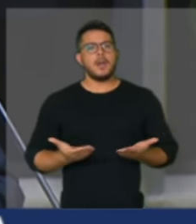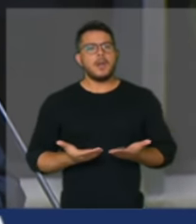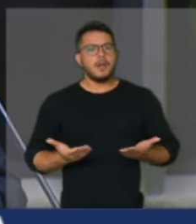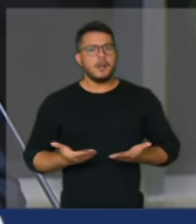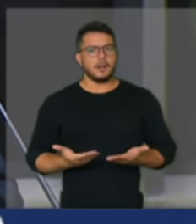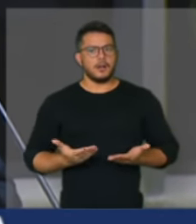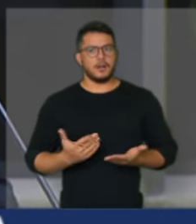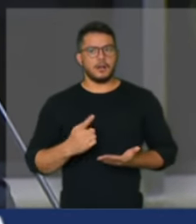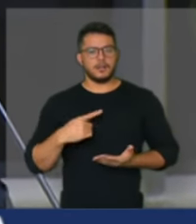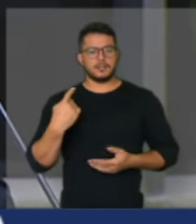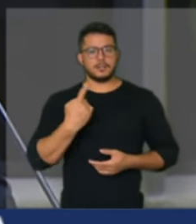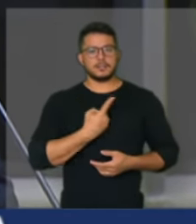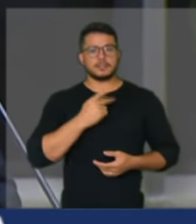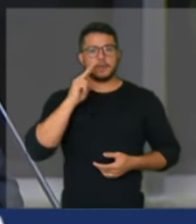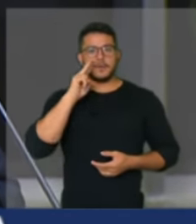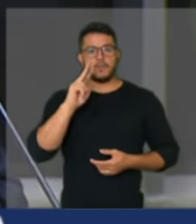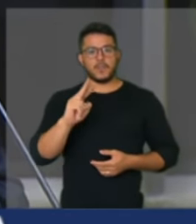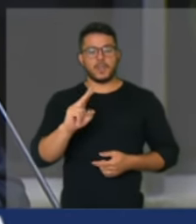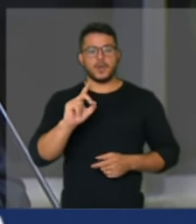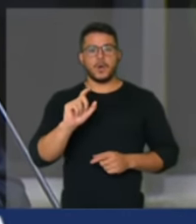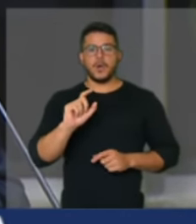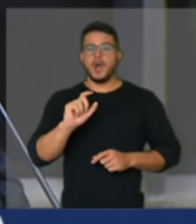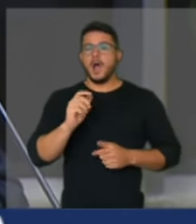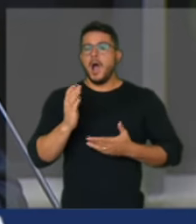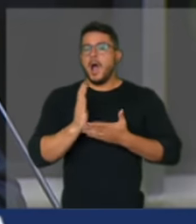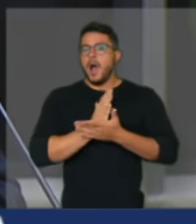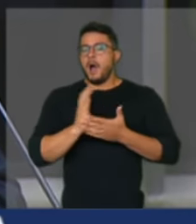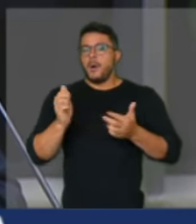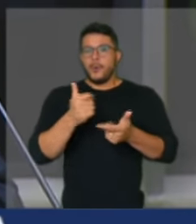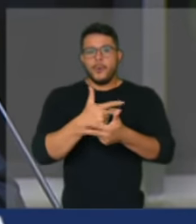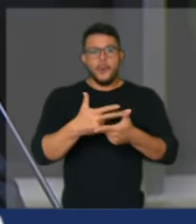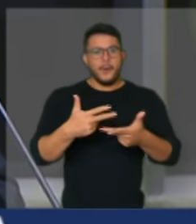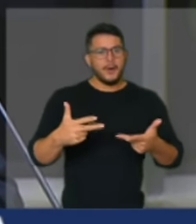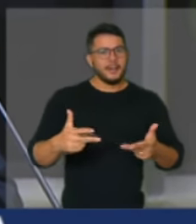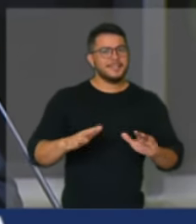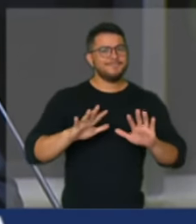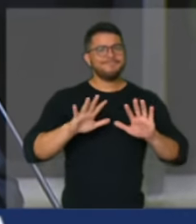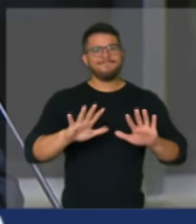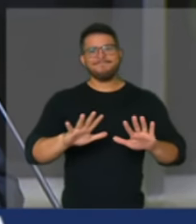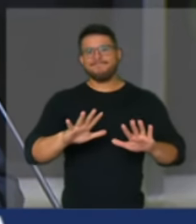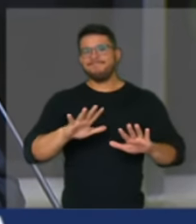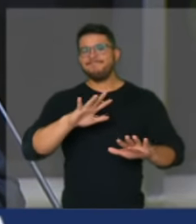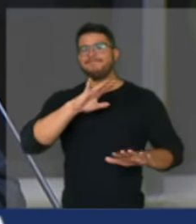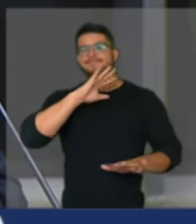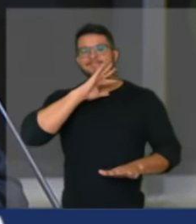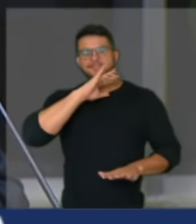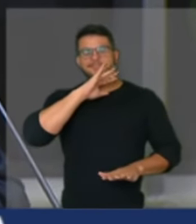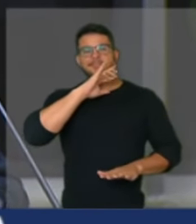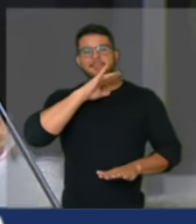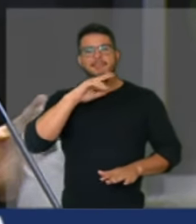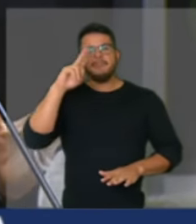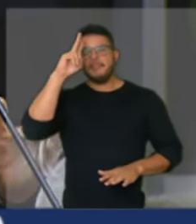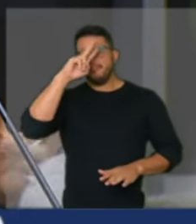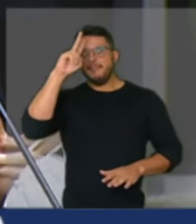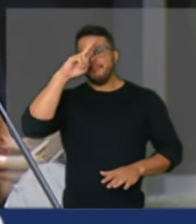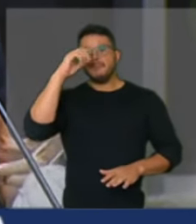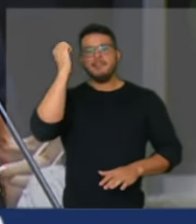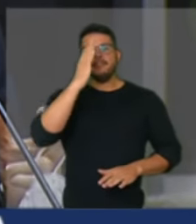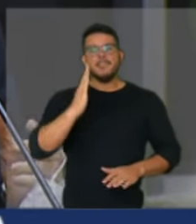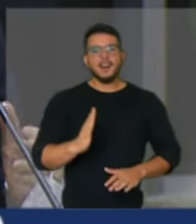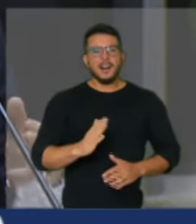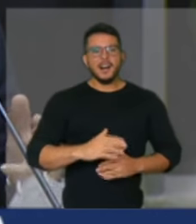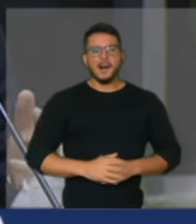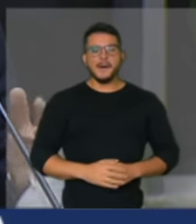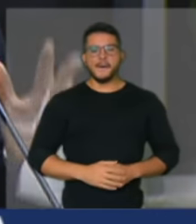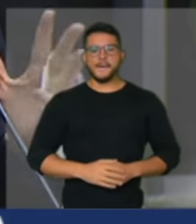de um capítulo um capítulo péssimo da história brasileira e que não vai ficar por